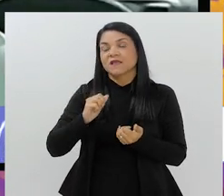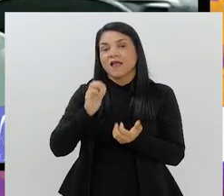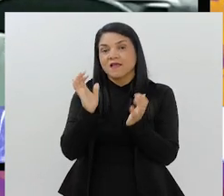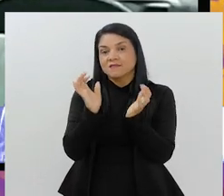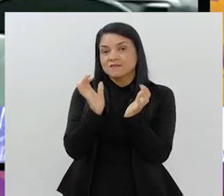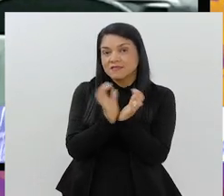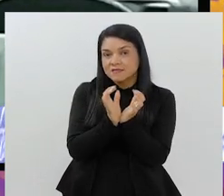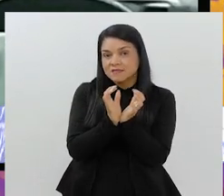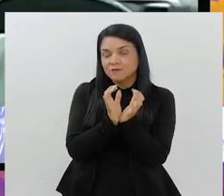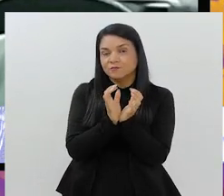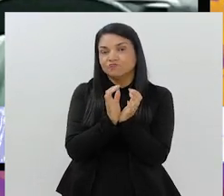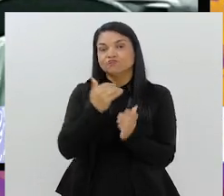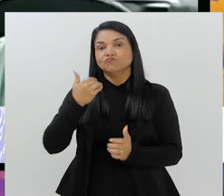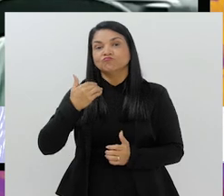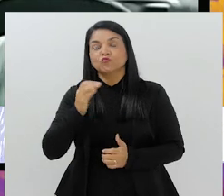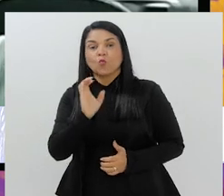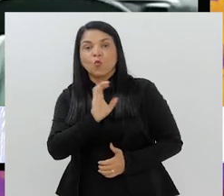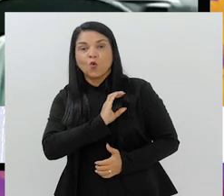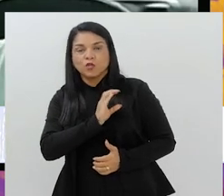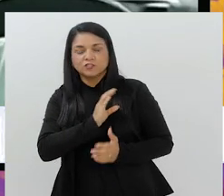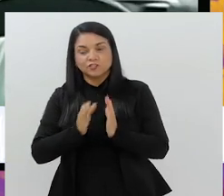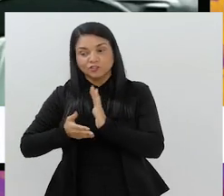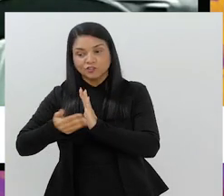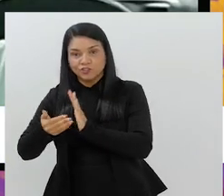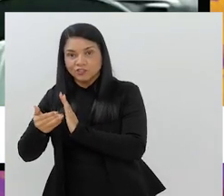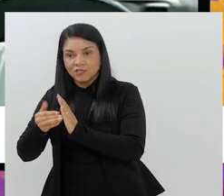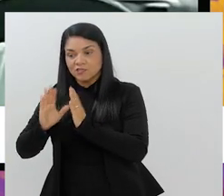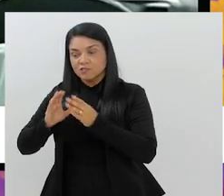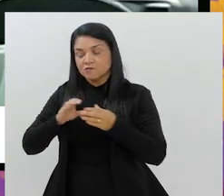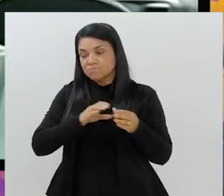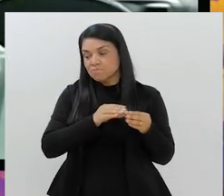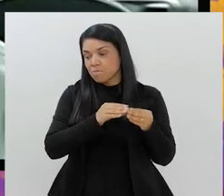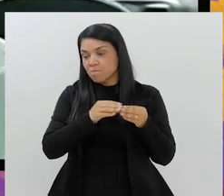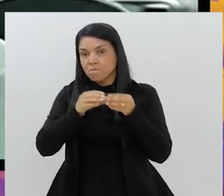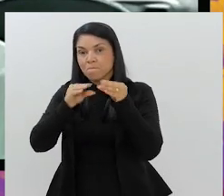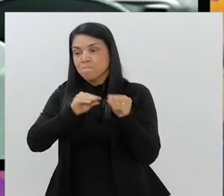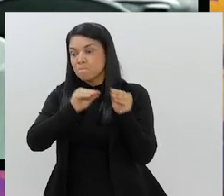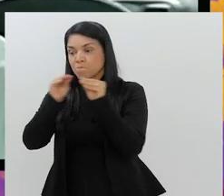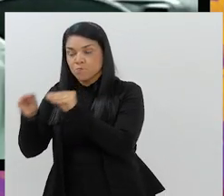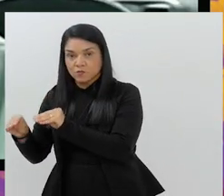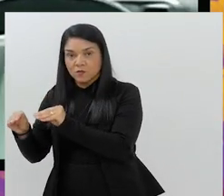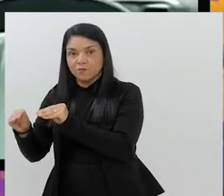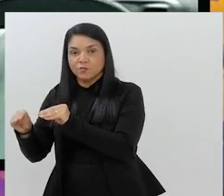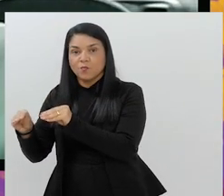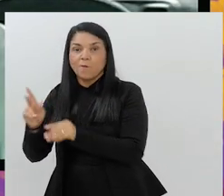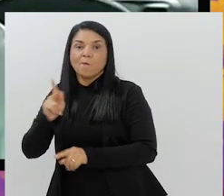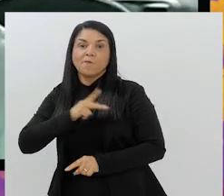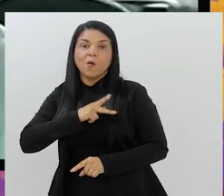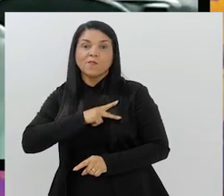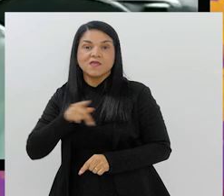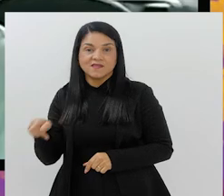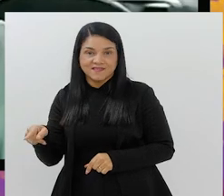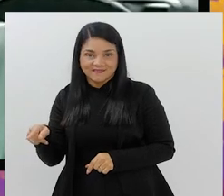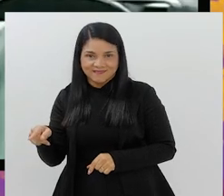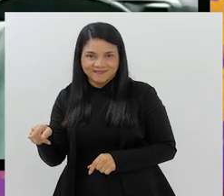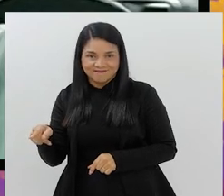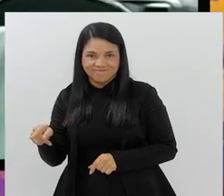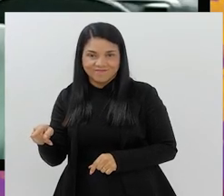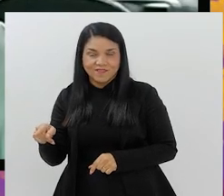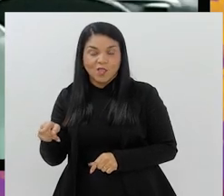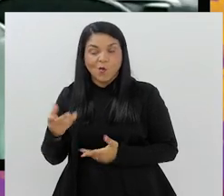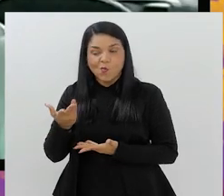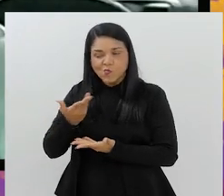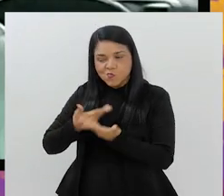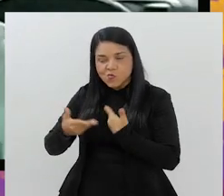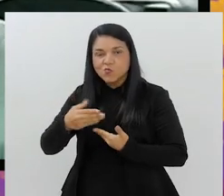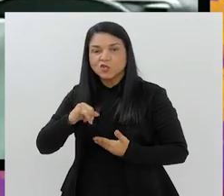seleção dos treinos no CT do Corinthians. E joga para onde? Para o CT do Palmeiras. Outra aliada da CBF é a Leila Pereira.